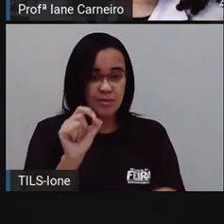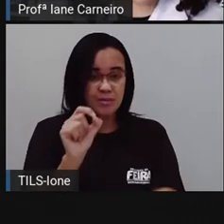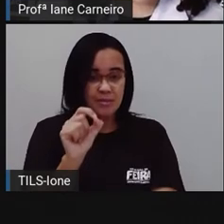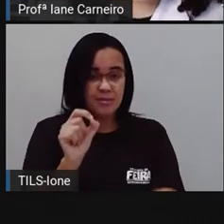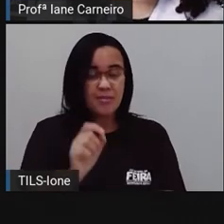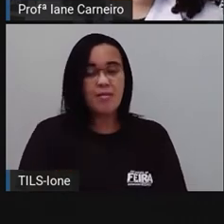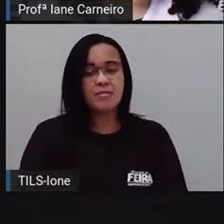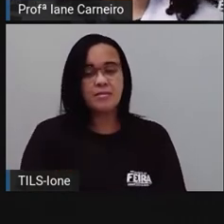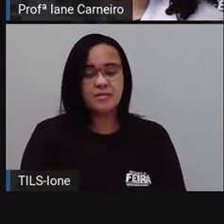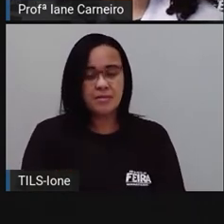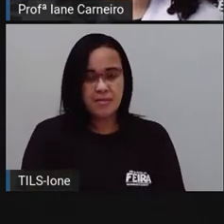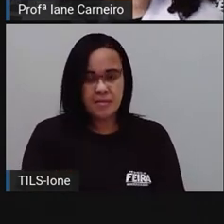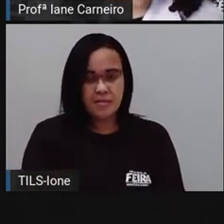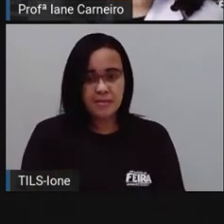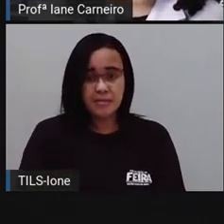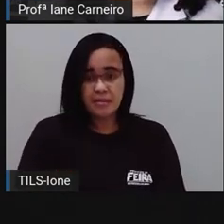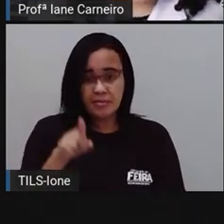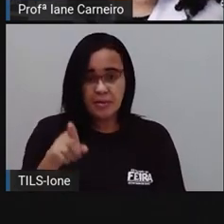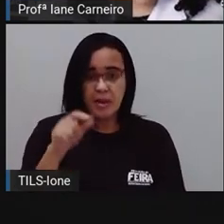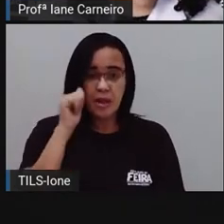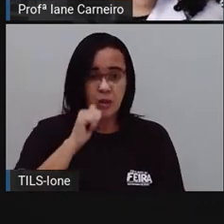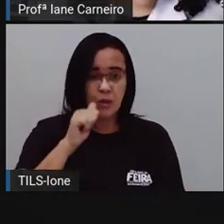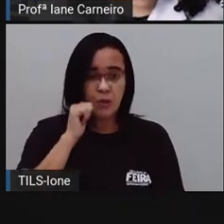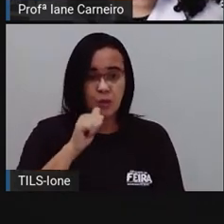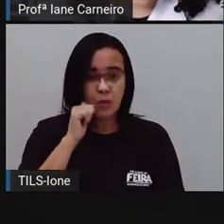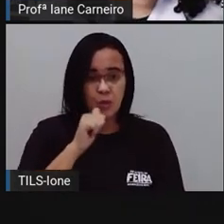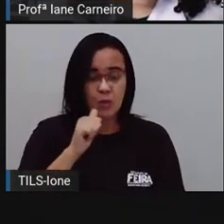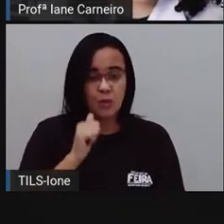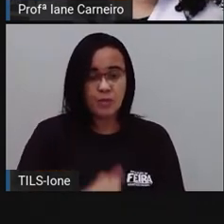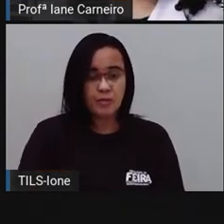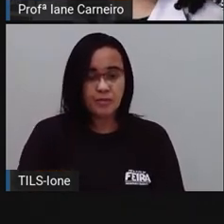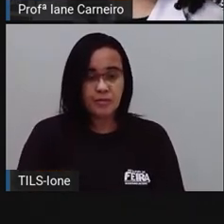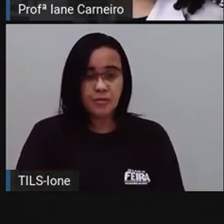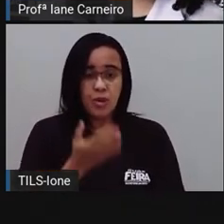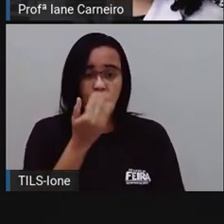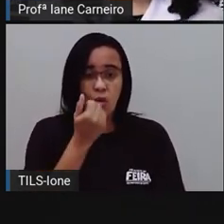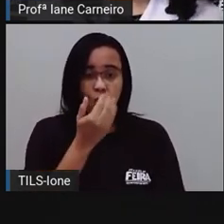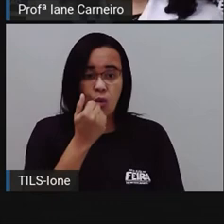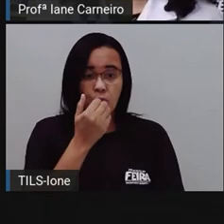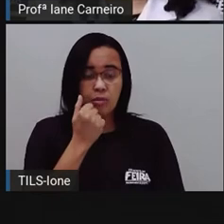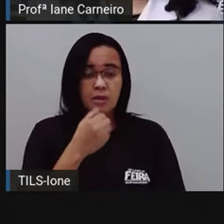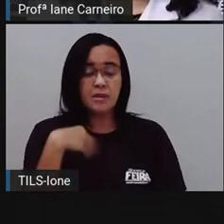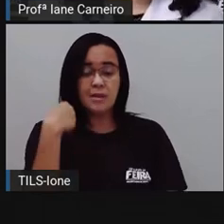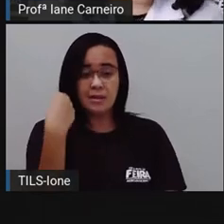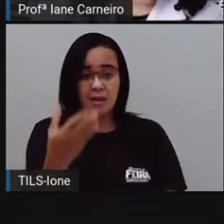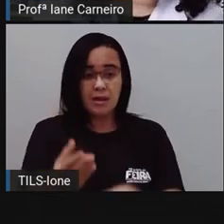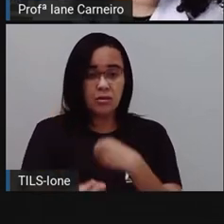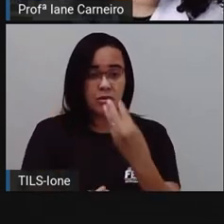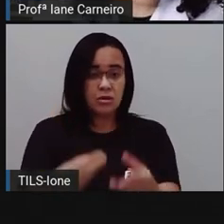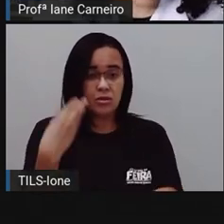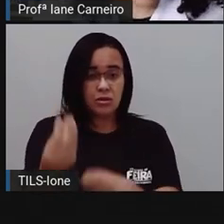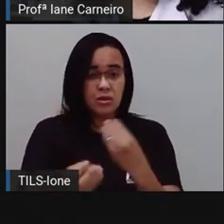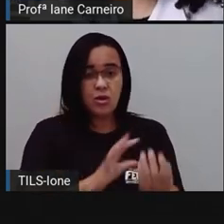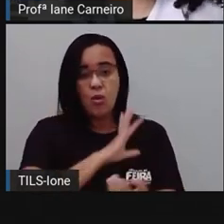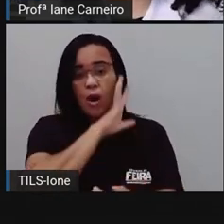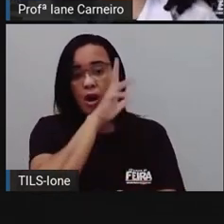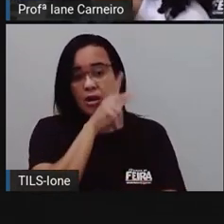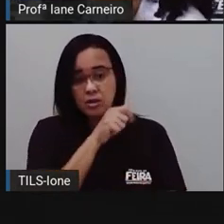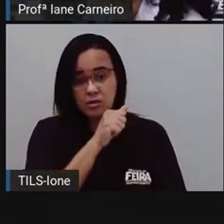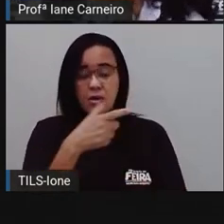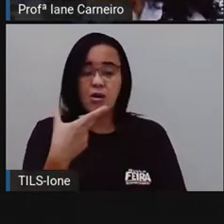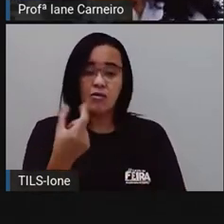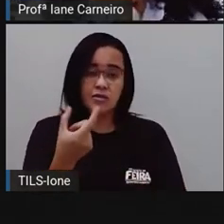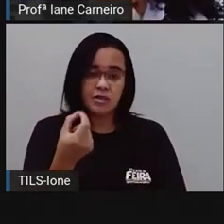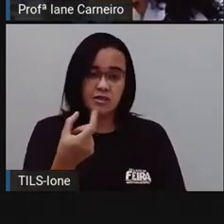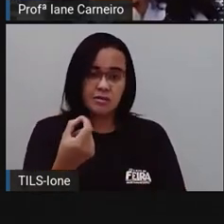Ela, opa, ela alimentou vinte animais.